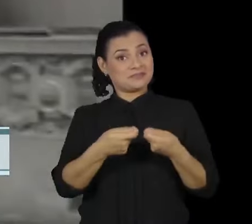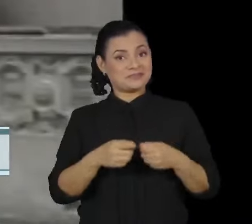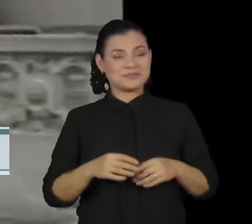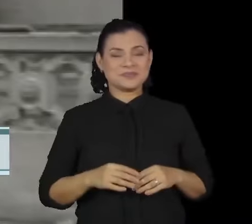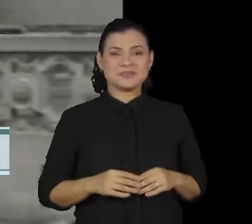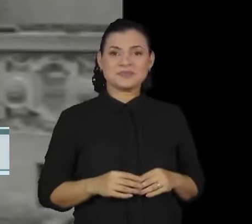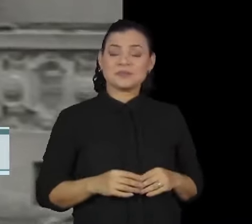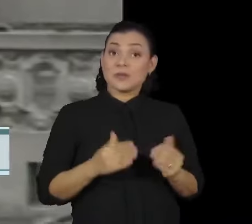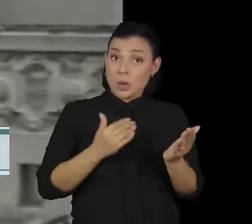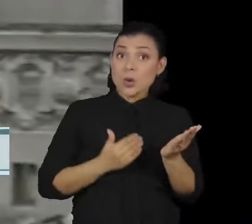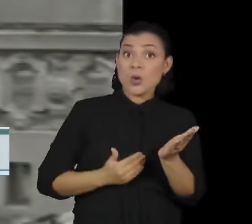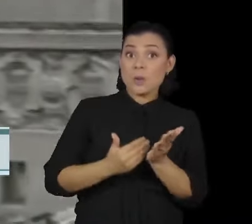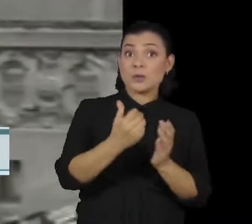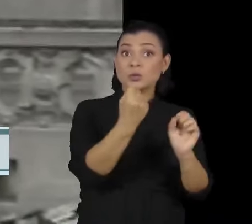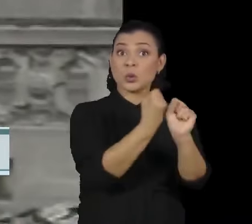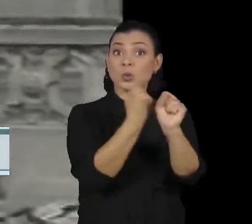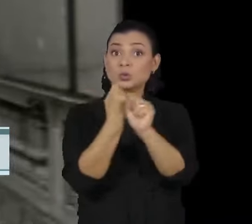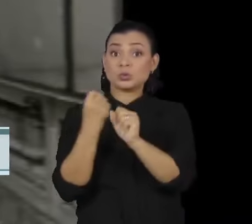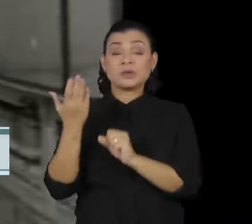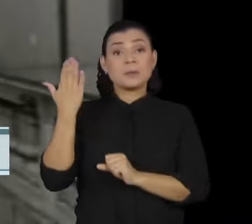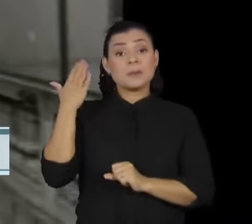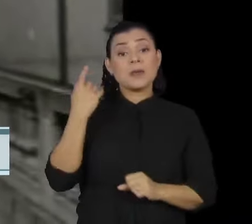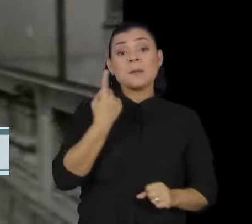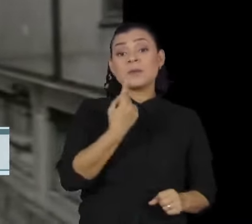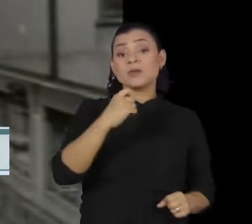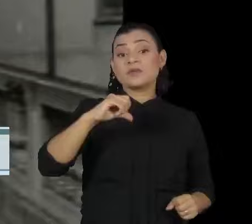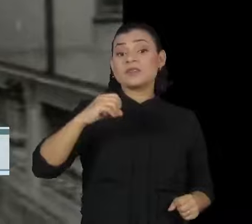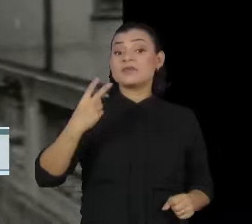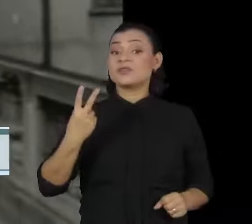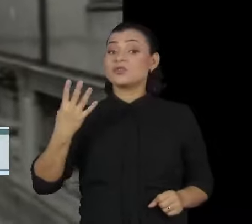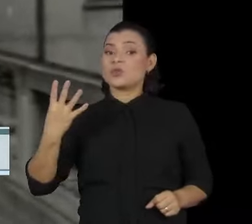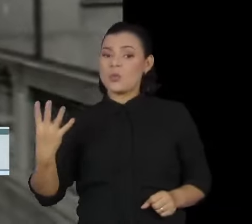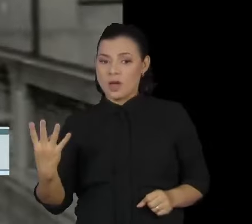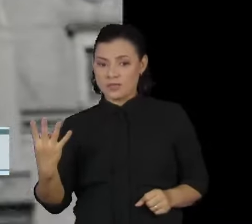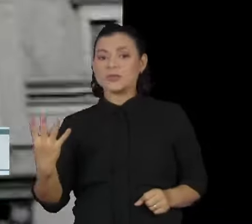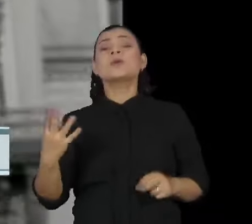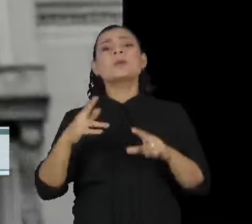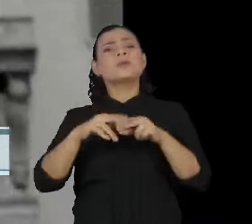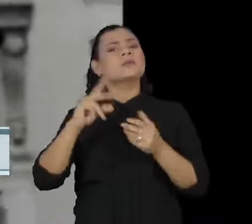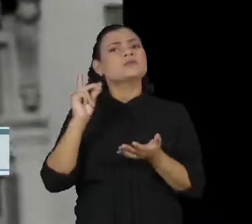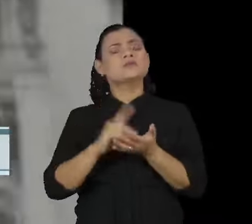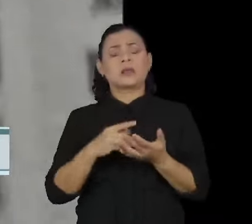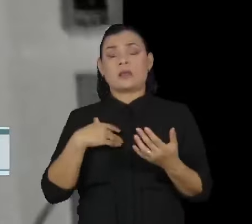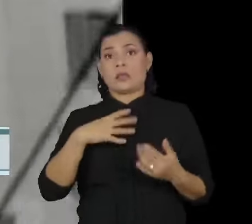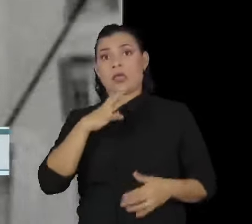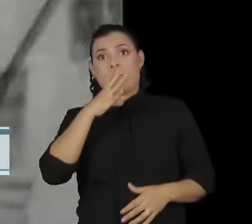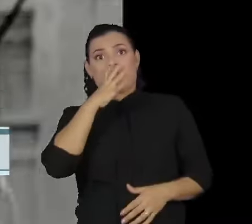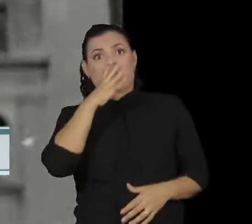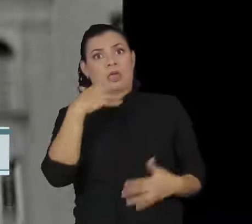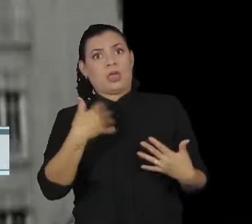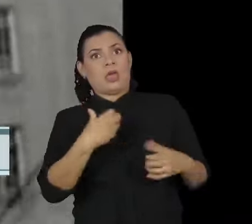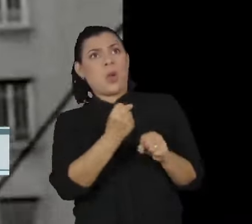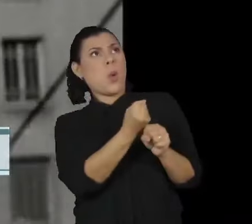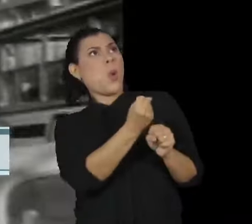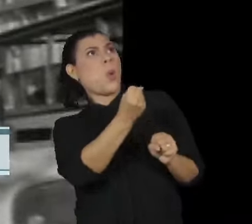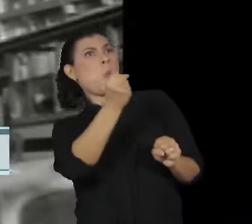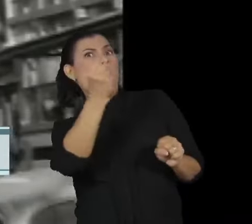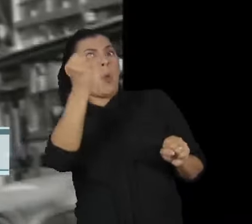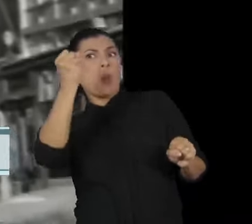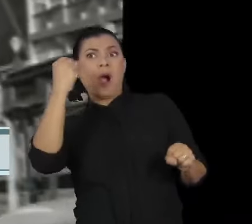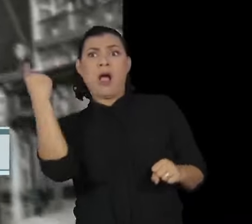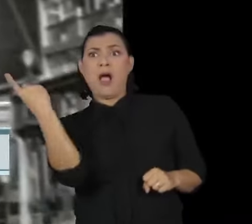Quando começou a ser construído, em 1924, surpreendeu a população por causa de sua estatura.